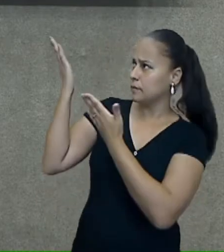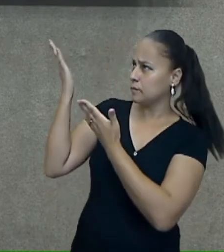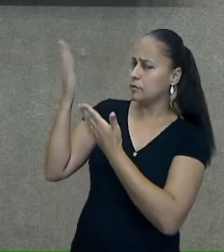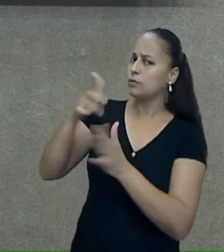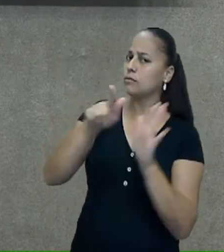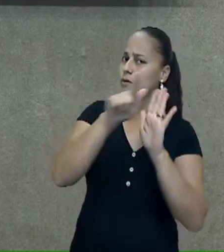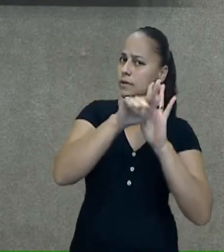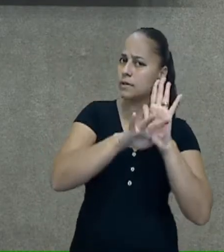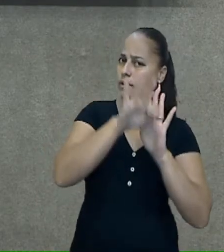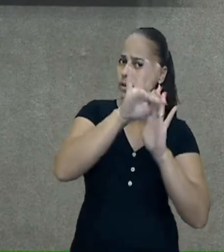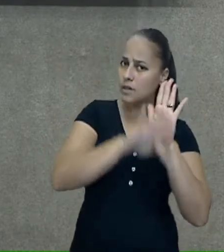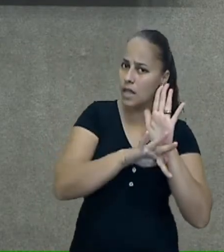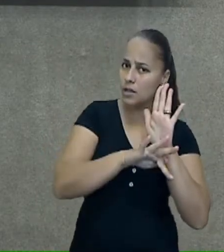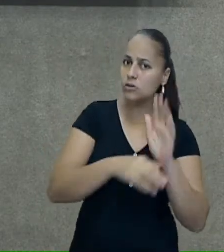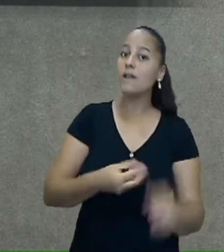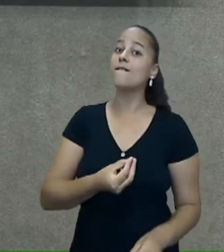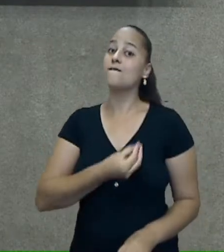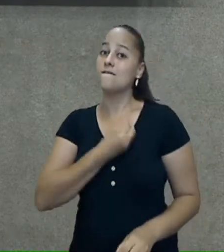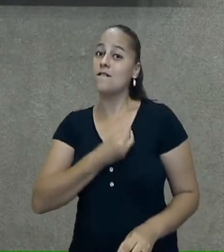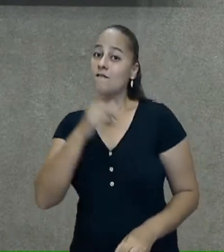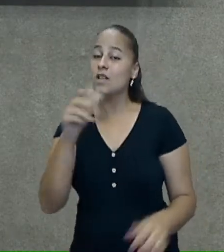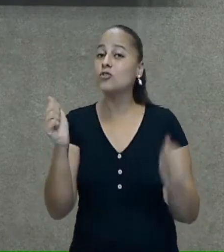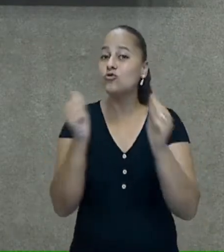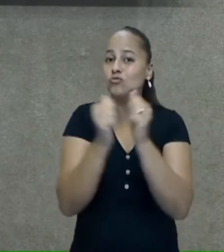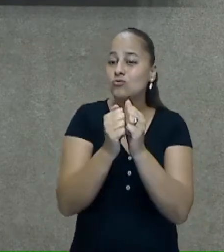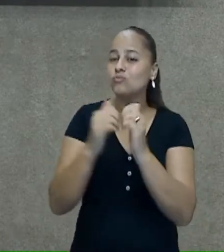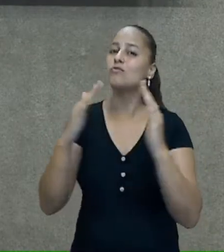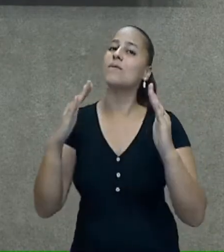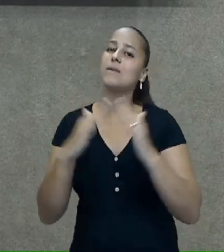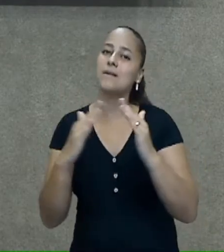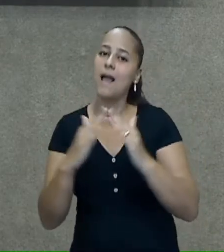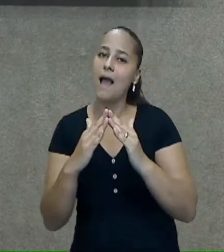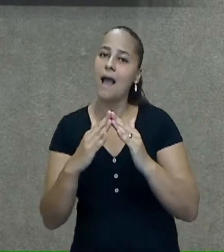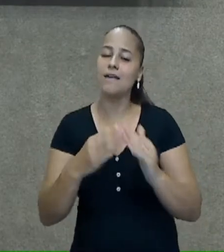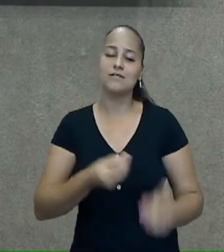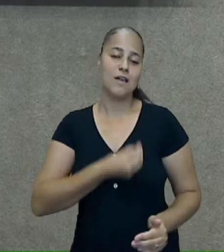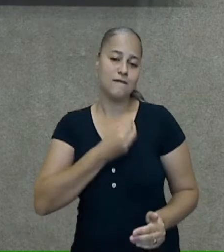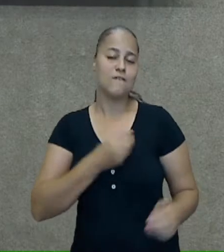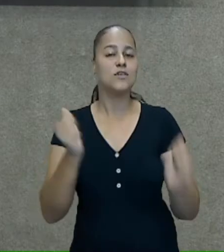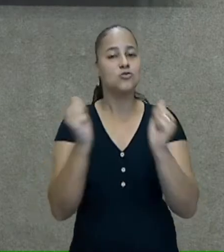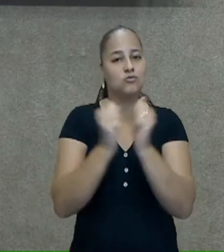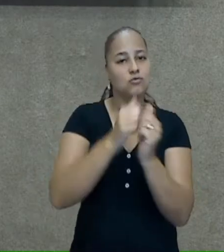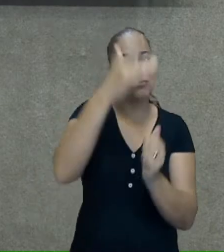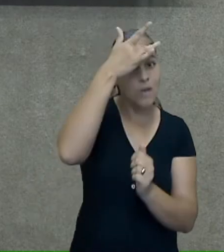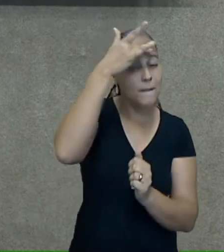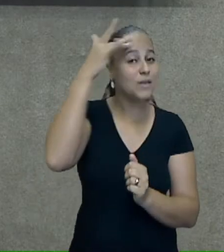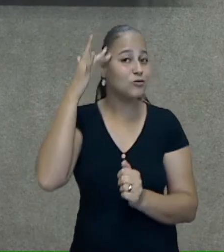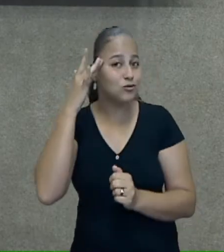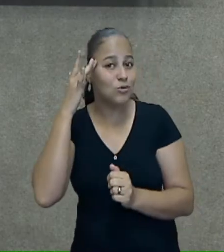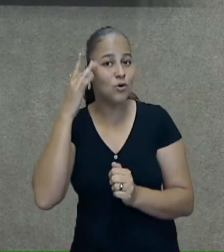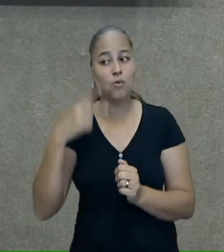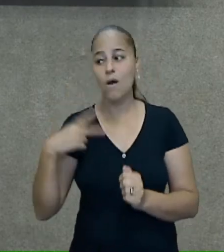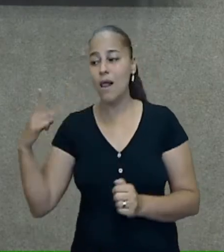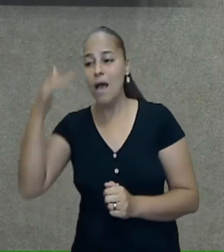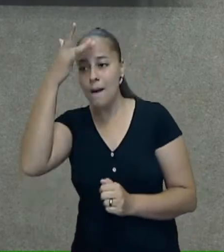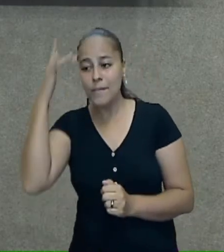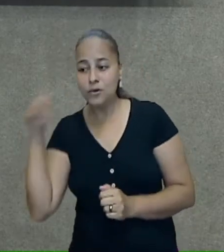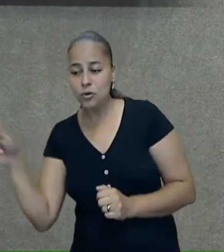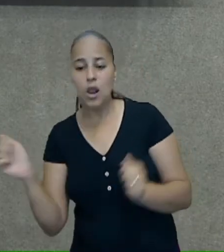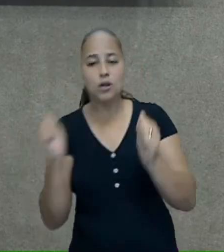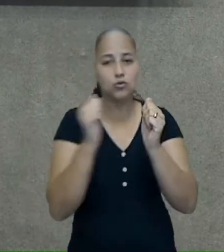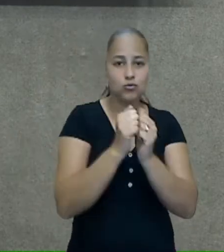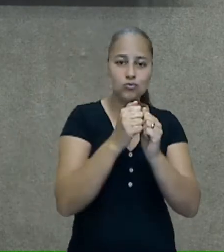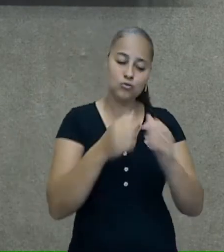texto, que convivem com o ser humano, que tem a intervenção do ser